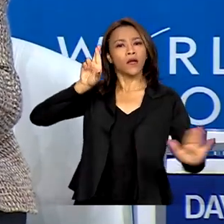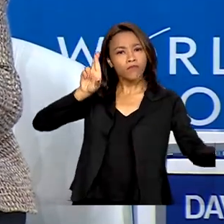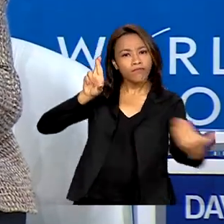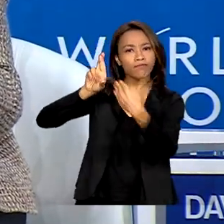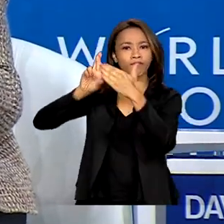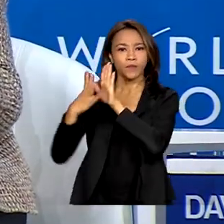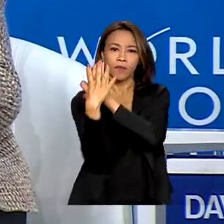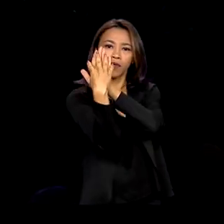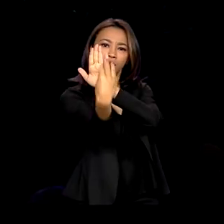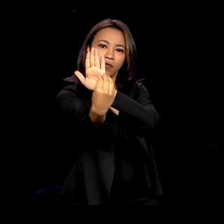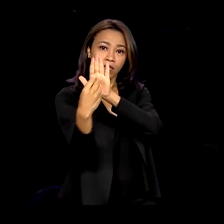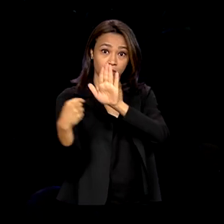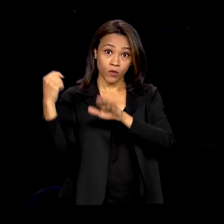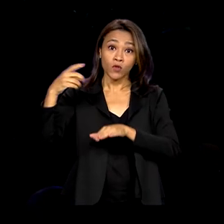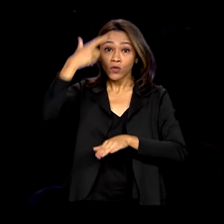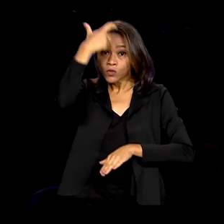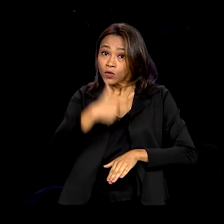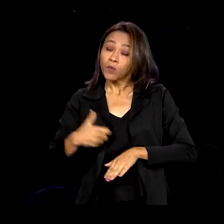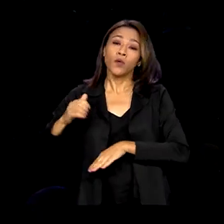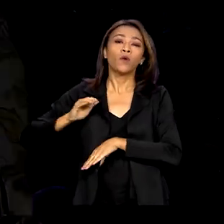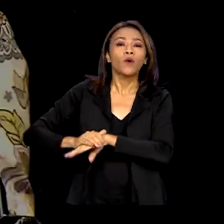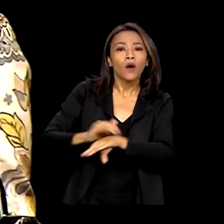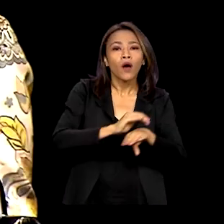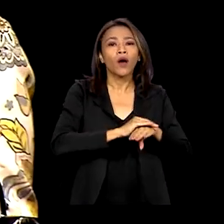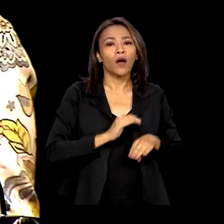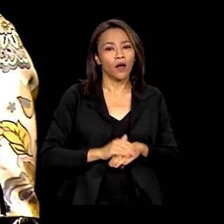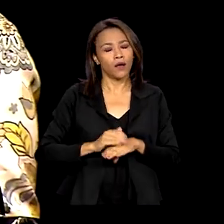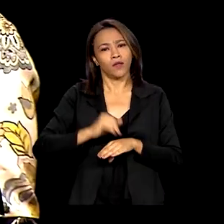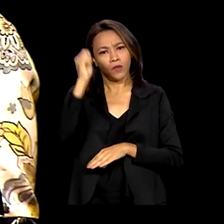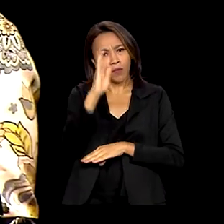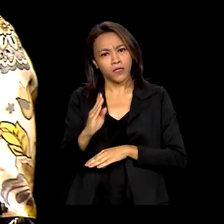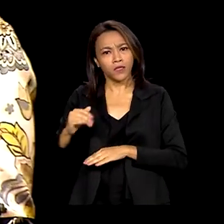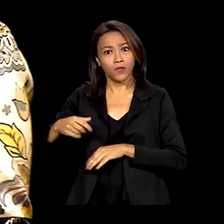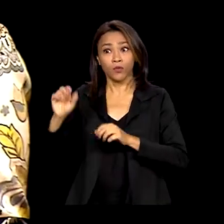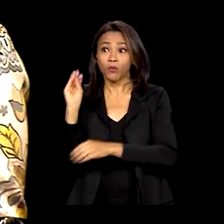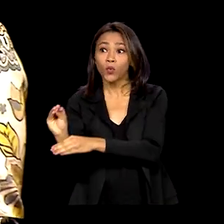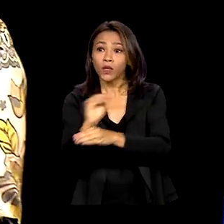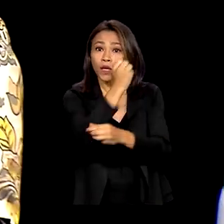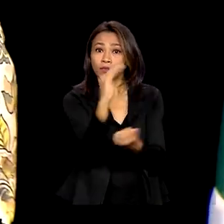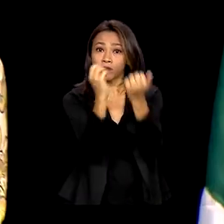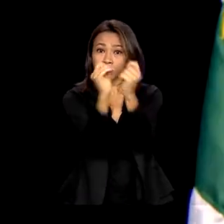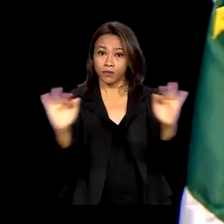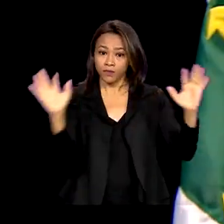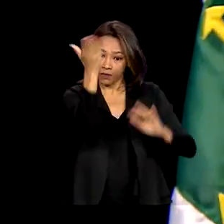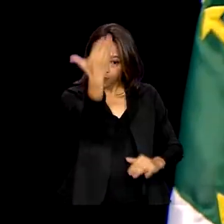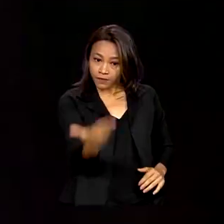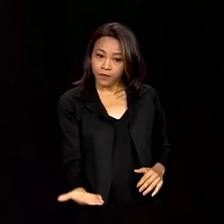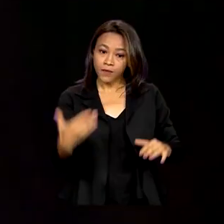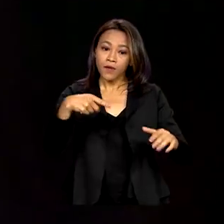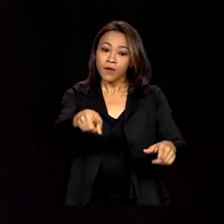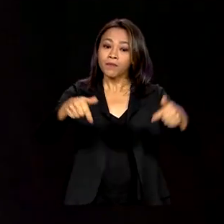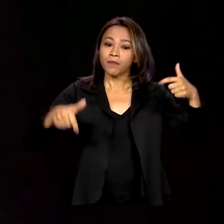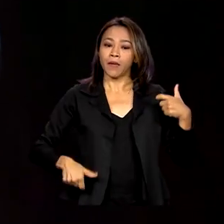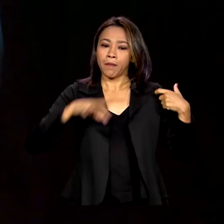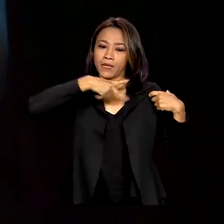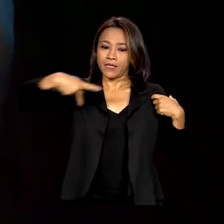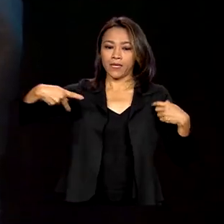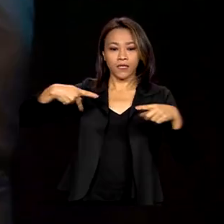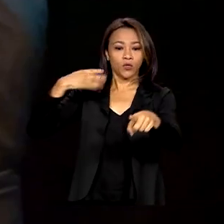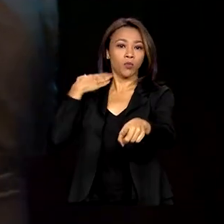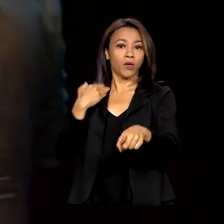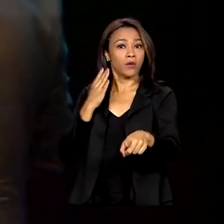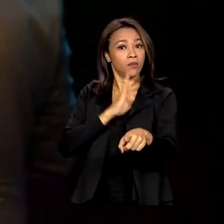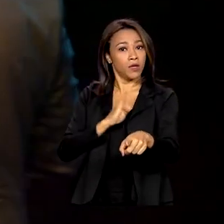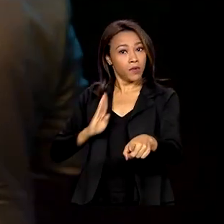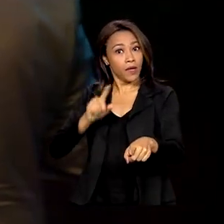postura do Brasil na proteção do meio ambiente. Tarsiana Medeiros assume presidência do Banco do Brasil. É a primeira